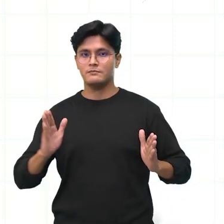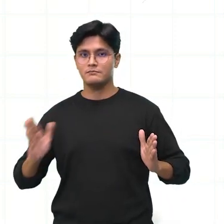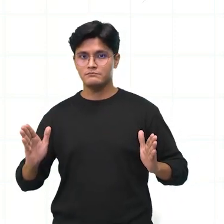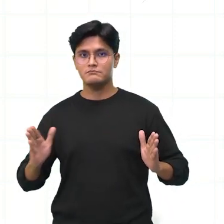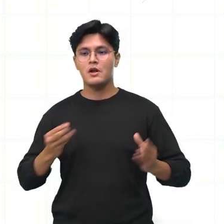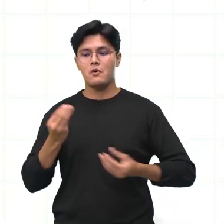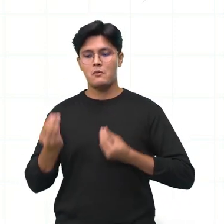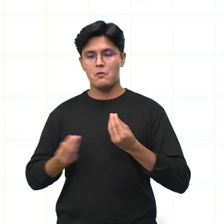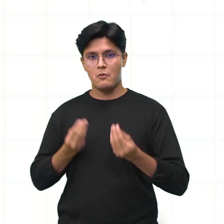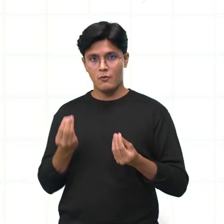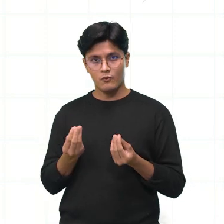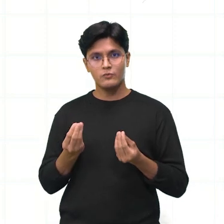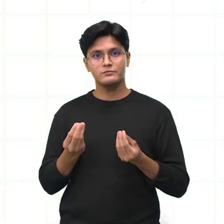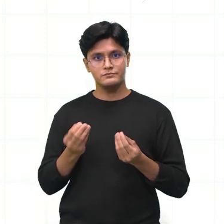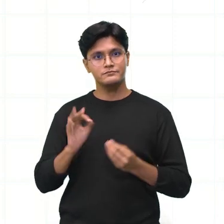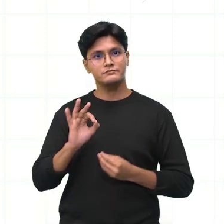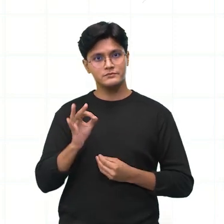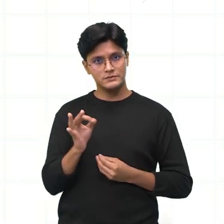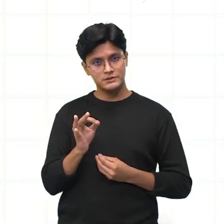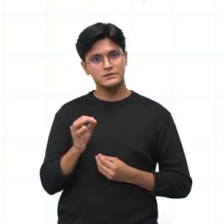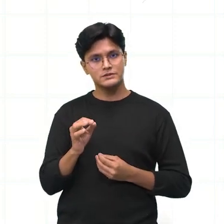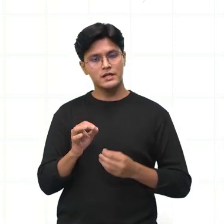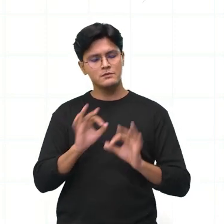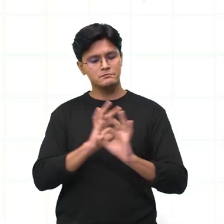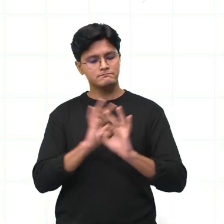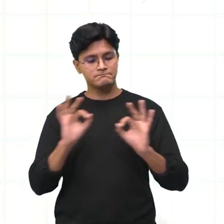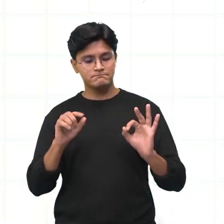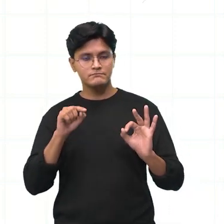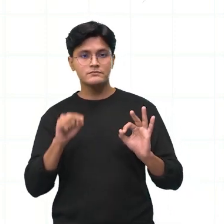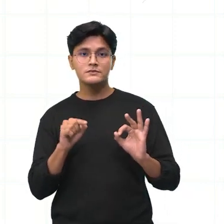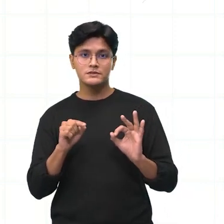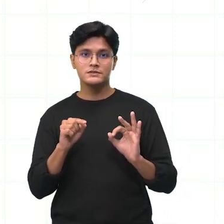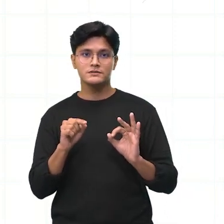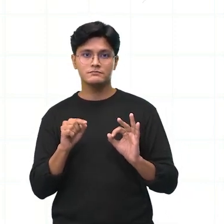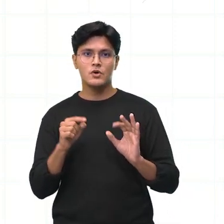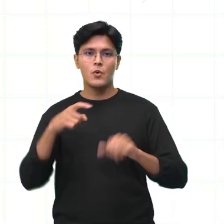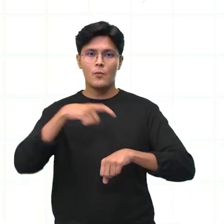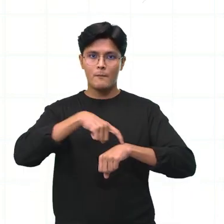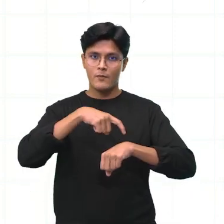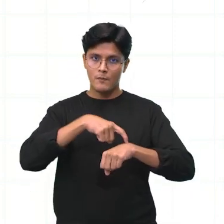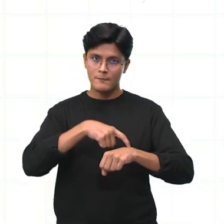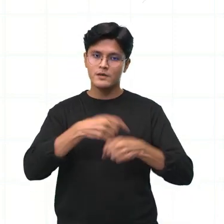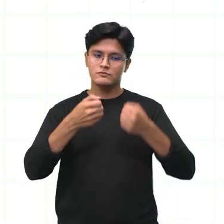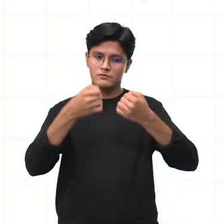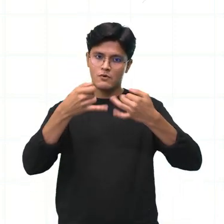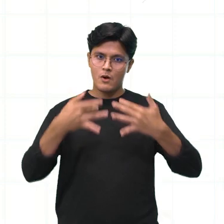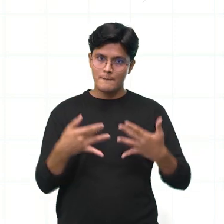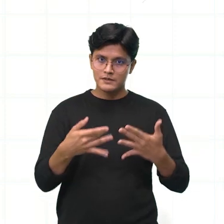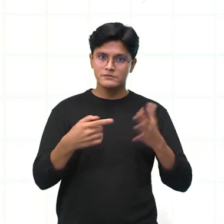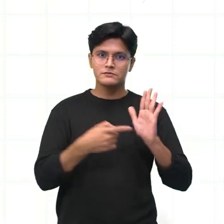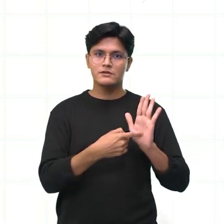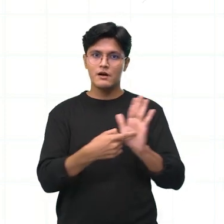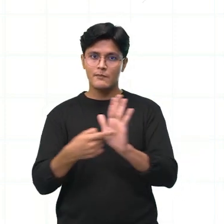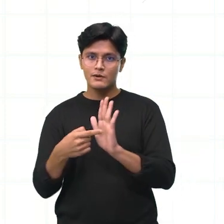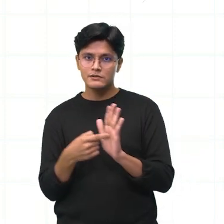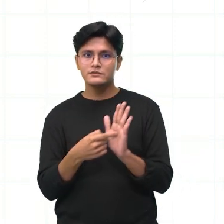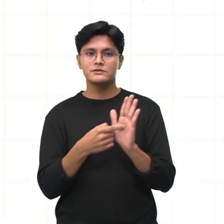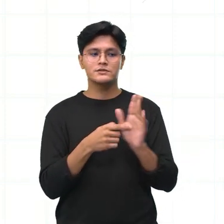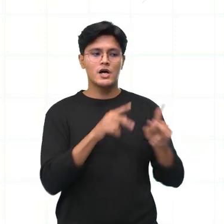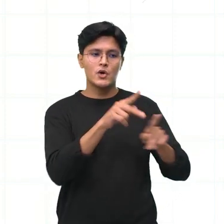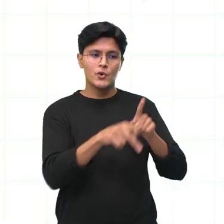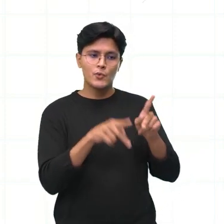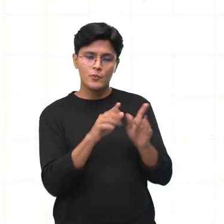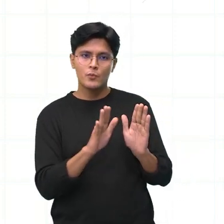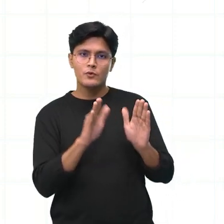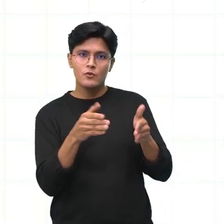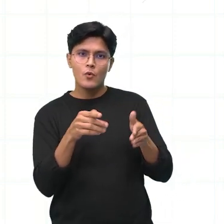divididas, né? Bem elaborado para que quando você não chegue na frente aí do seu público-alvo, né? Que